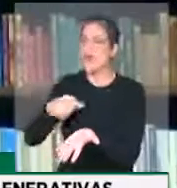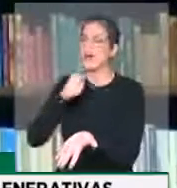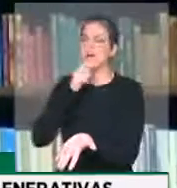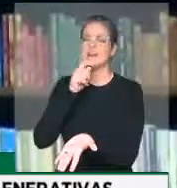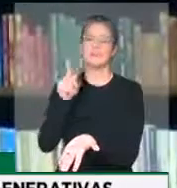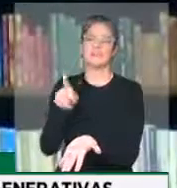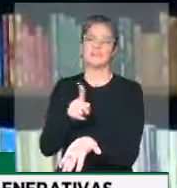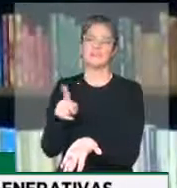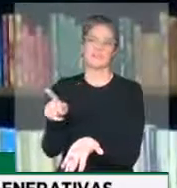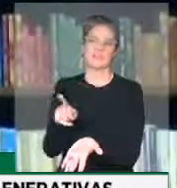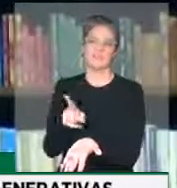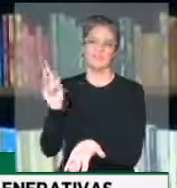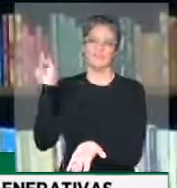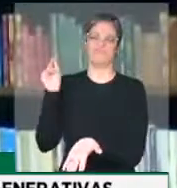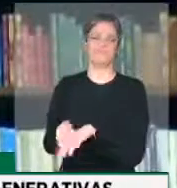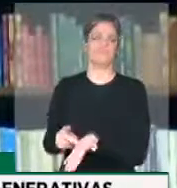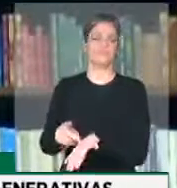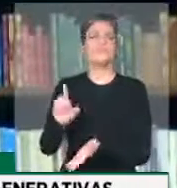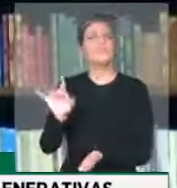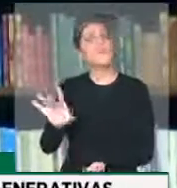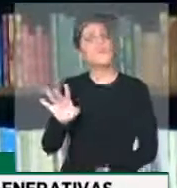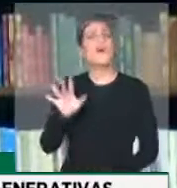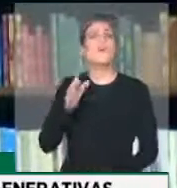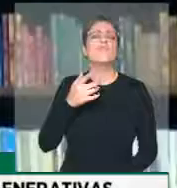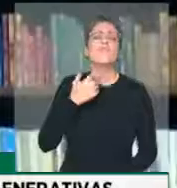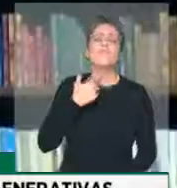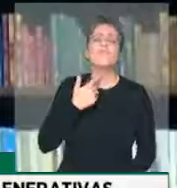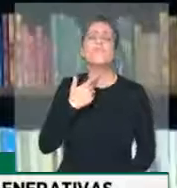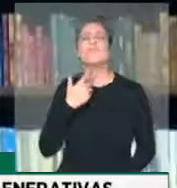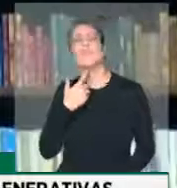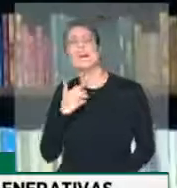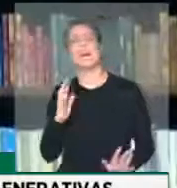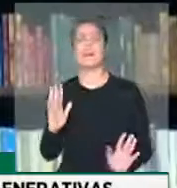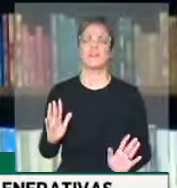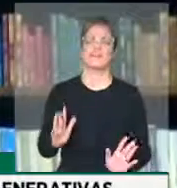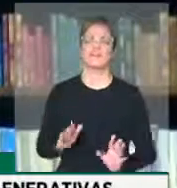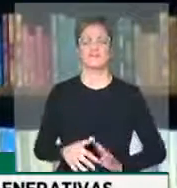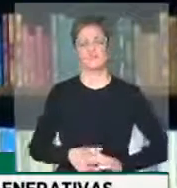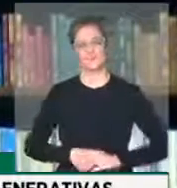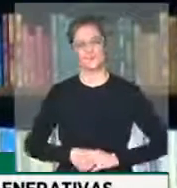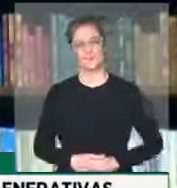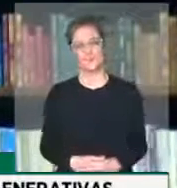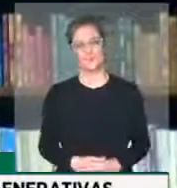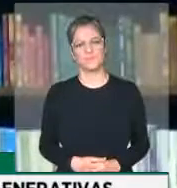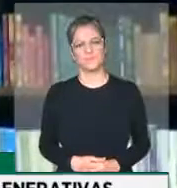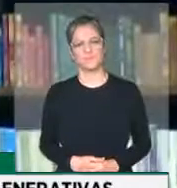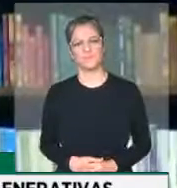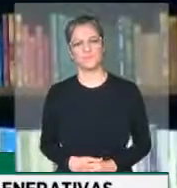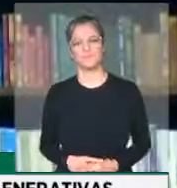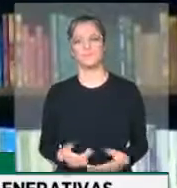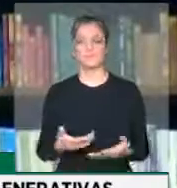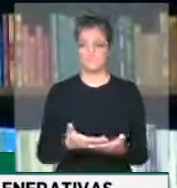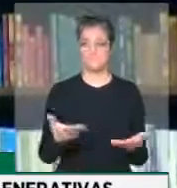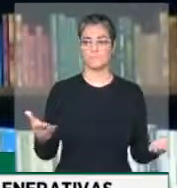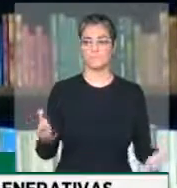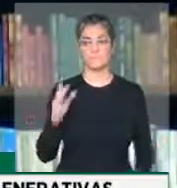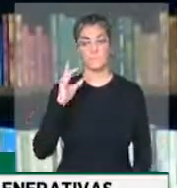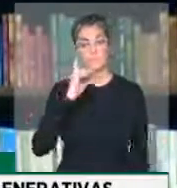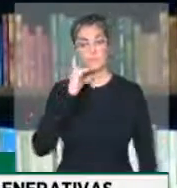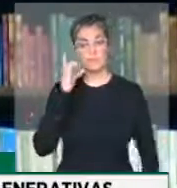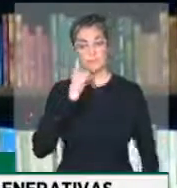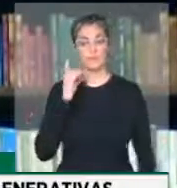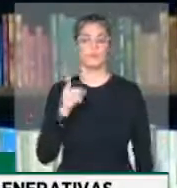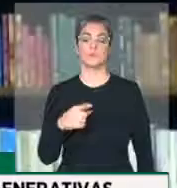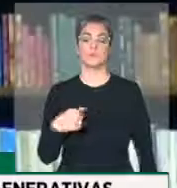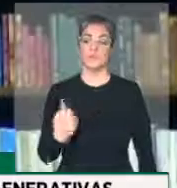Outra questão, senhor presidente, nobres parlamentares, que nós precisamos refletir enquanto membros do